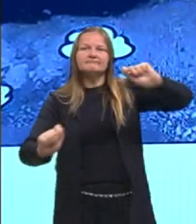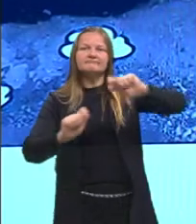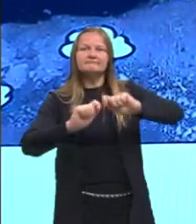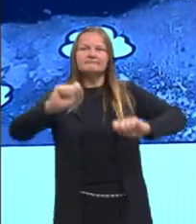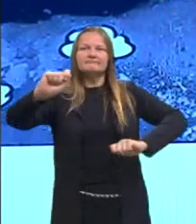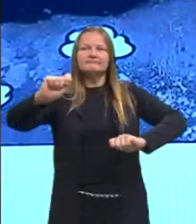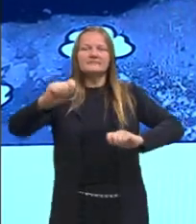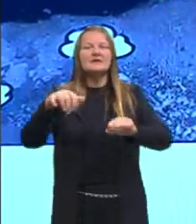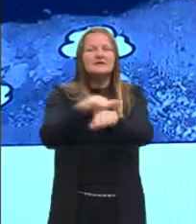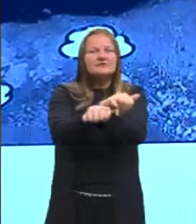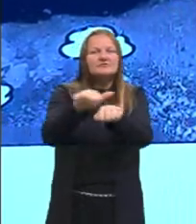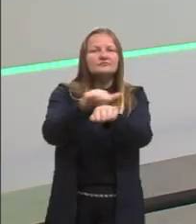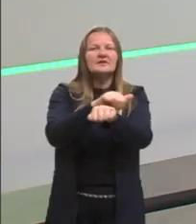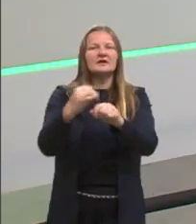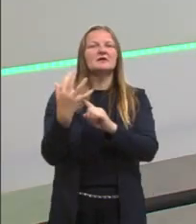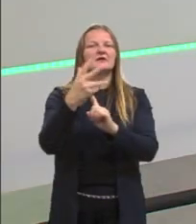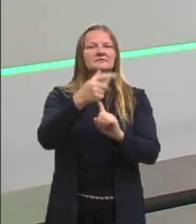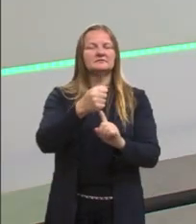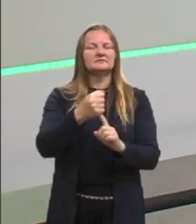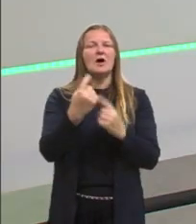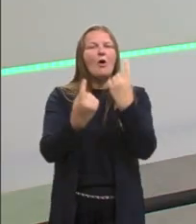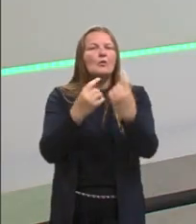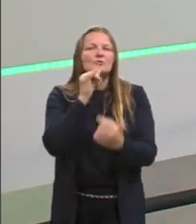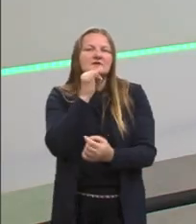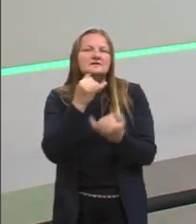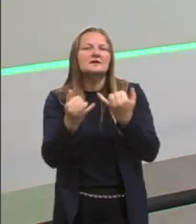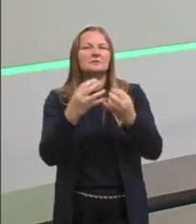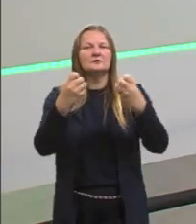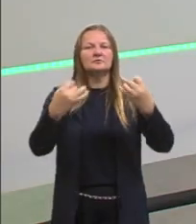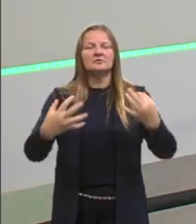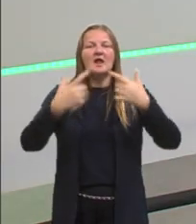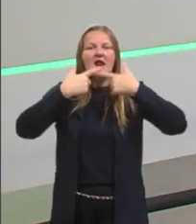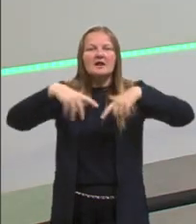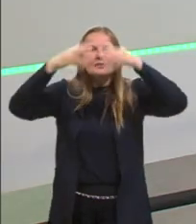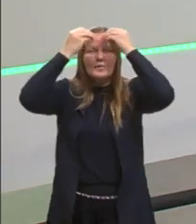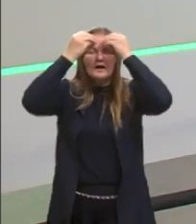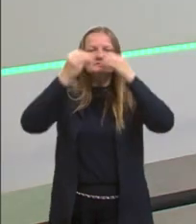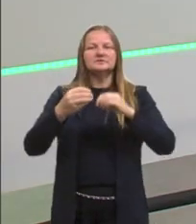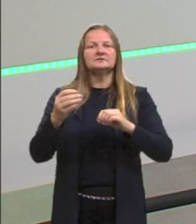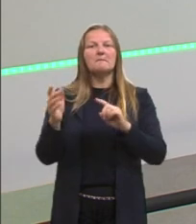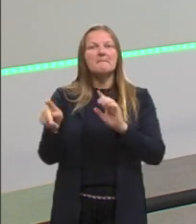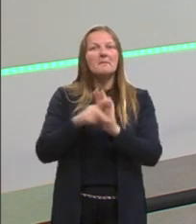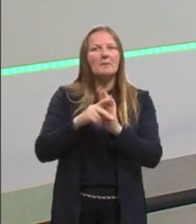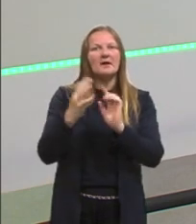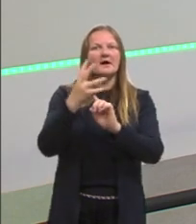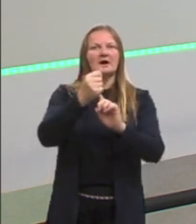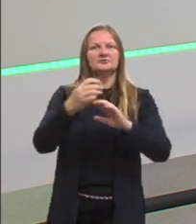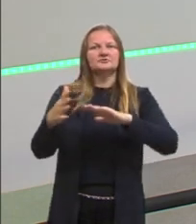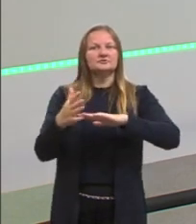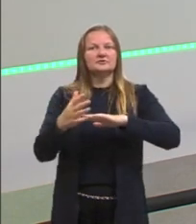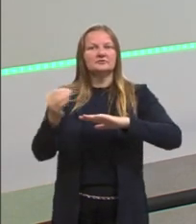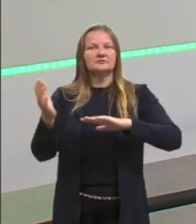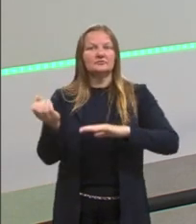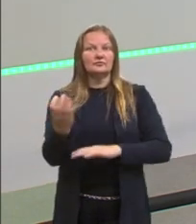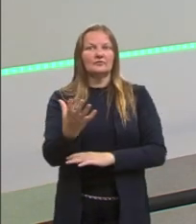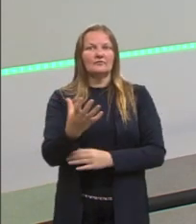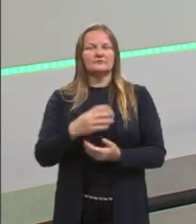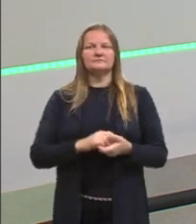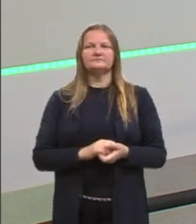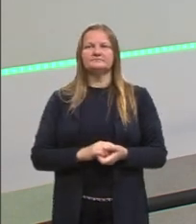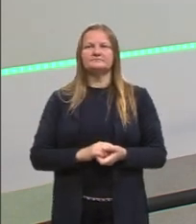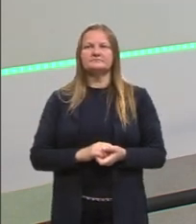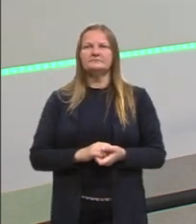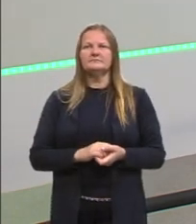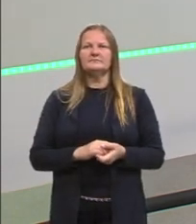Então, nós temos aqui nesse slide alguns exemplos de linguagens da arte contemporânea e com isso, né, a artista Hélida